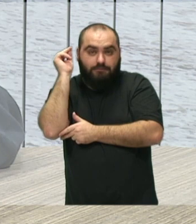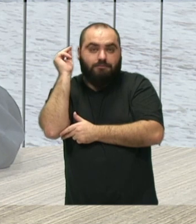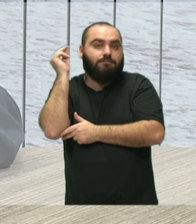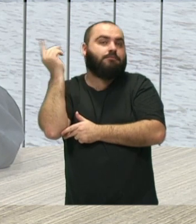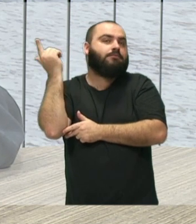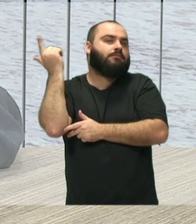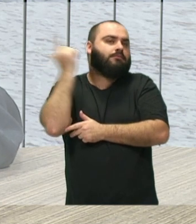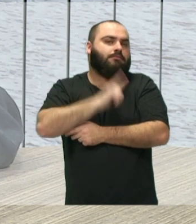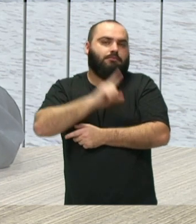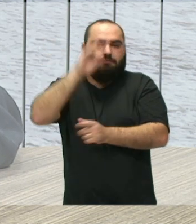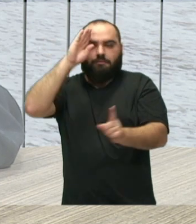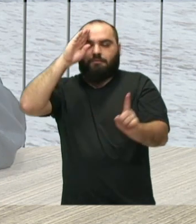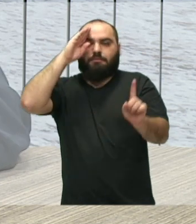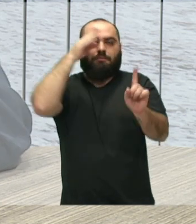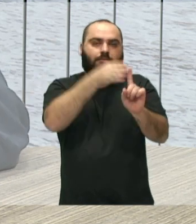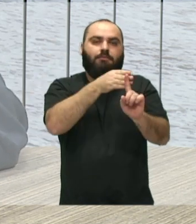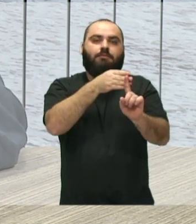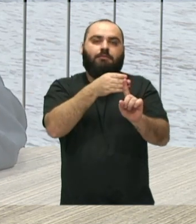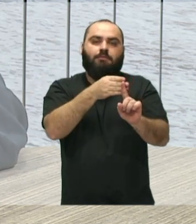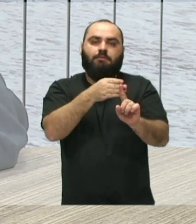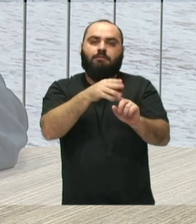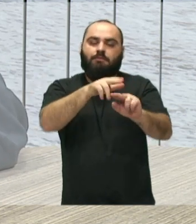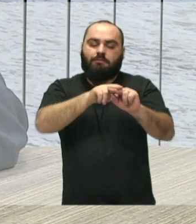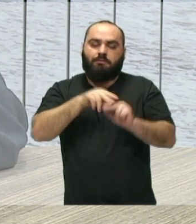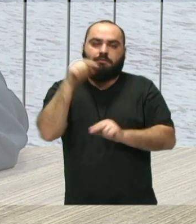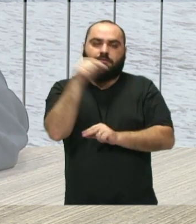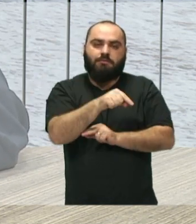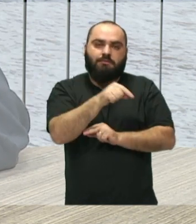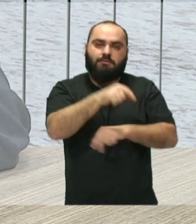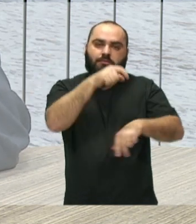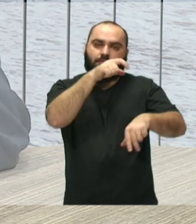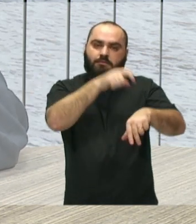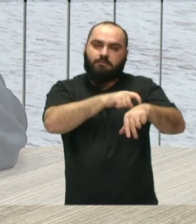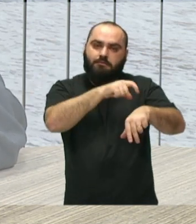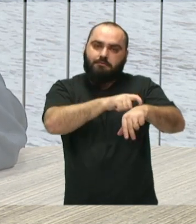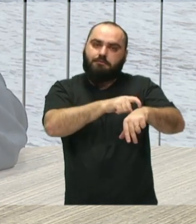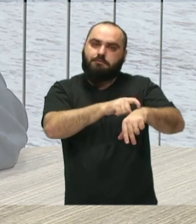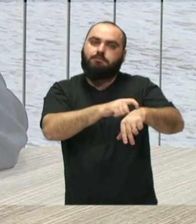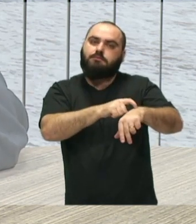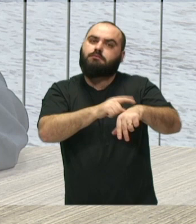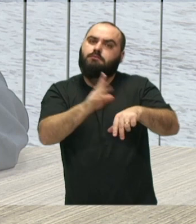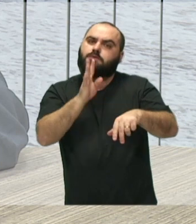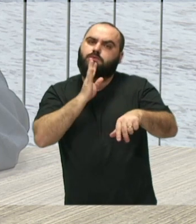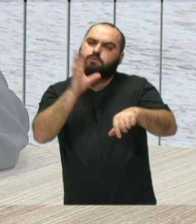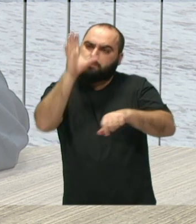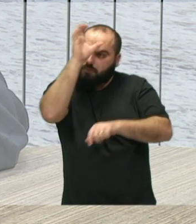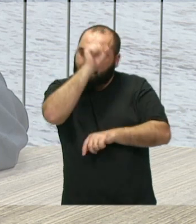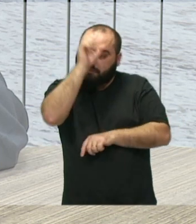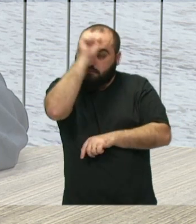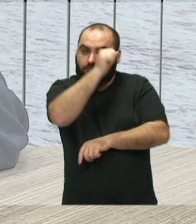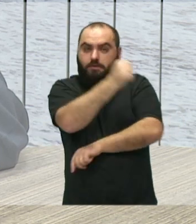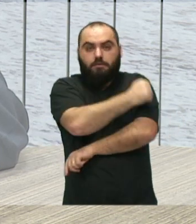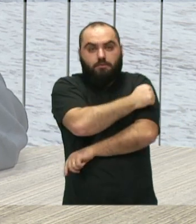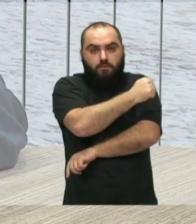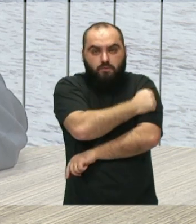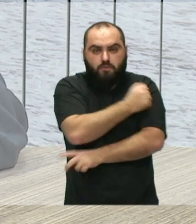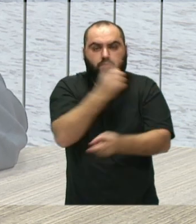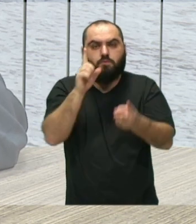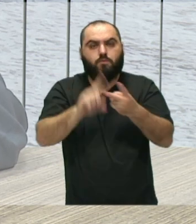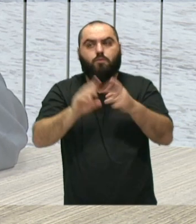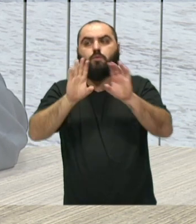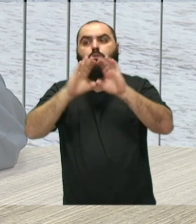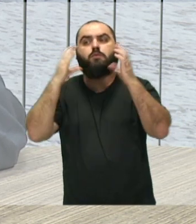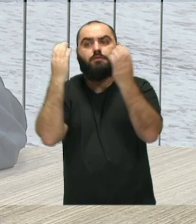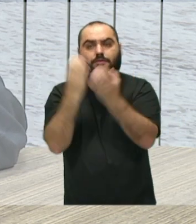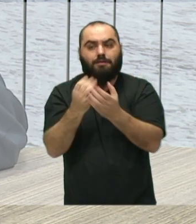um projeto já consolidado. E aí, ao longo desse tempo, é o reconhecimento, né? Principalmente dos alunos, da comunidade